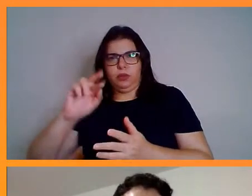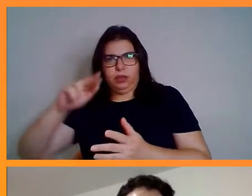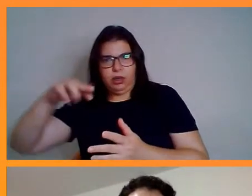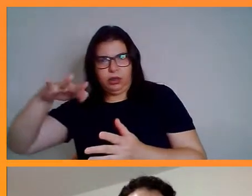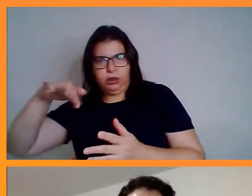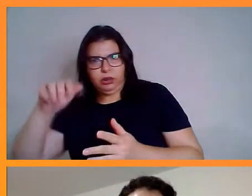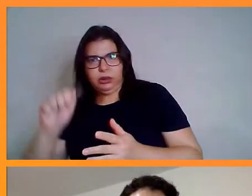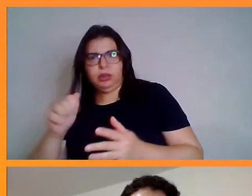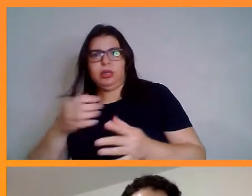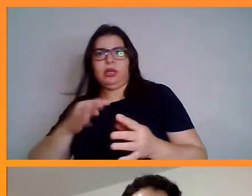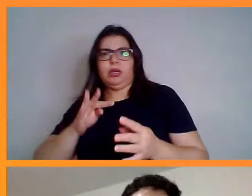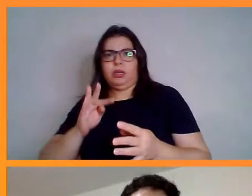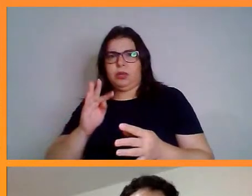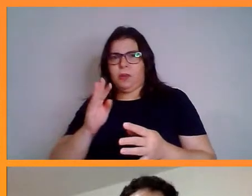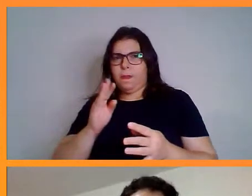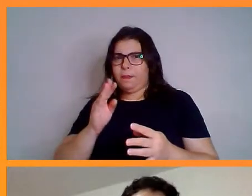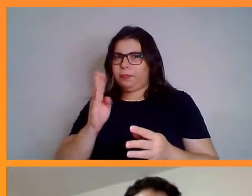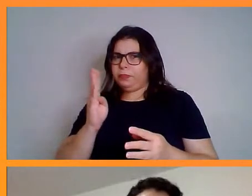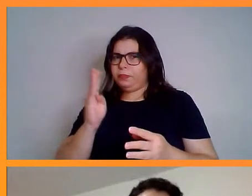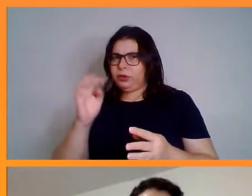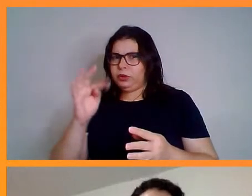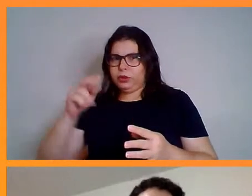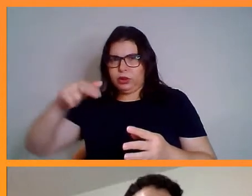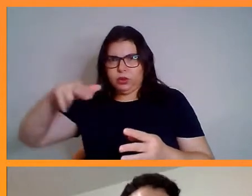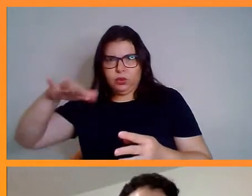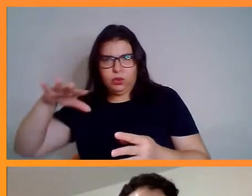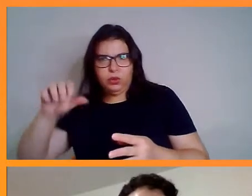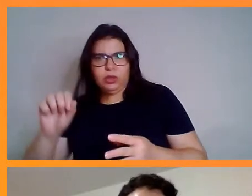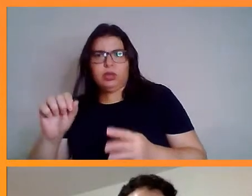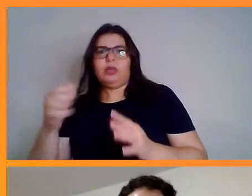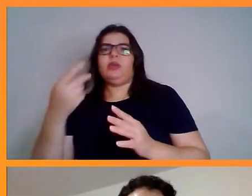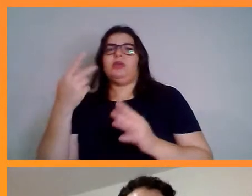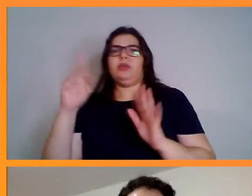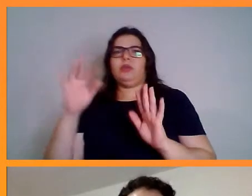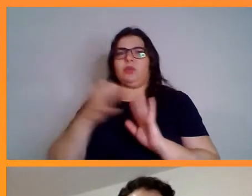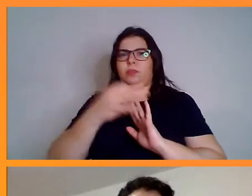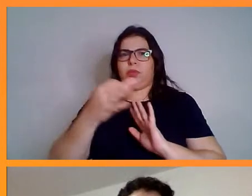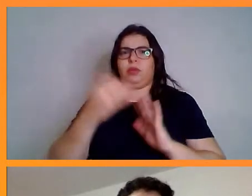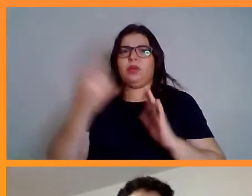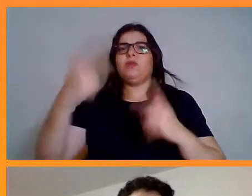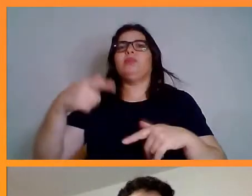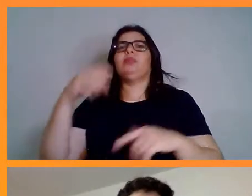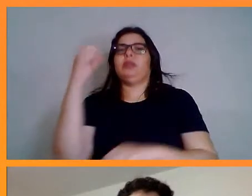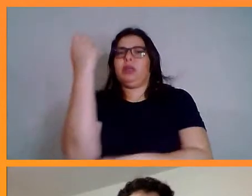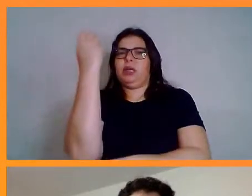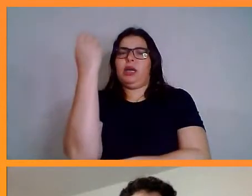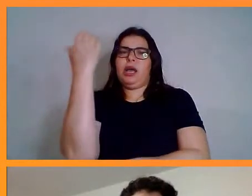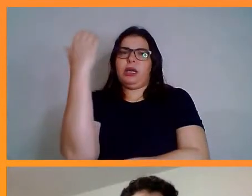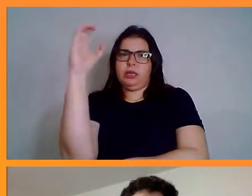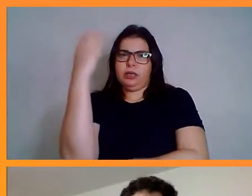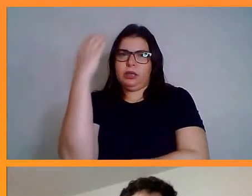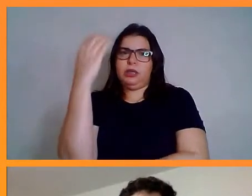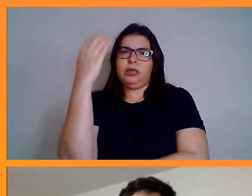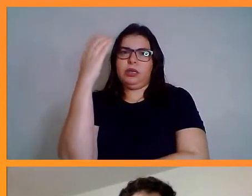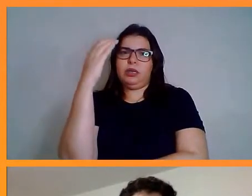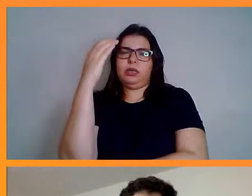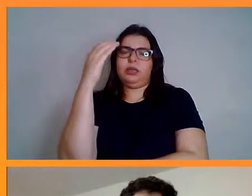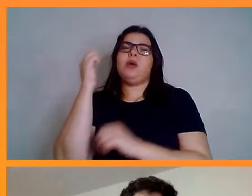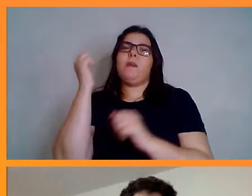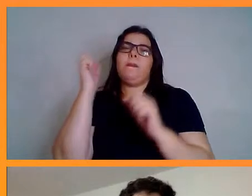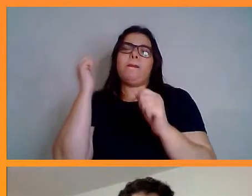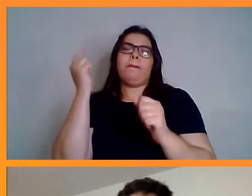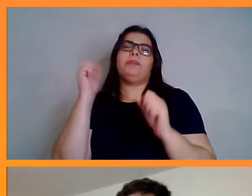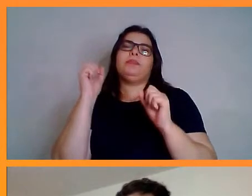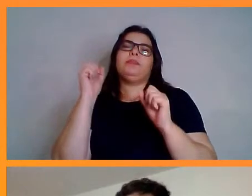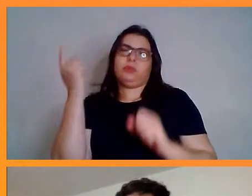Obrigado. Obrigado. professor Jamberg, grande colega. É... Bom, então, é o seguinte. Com